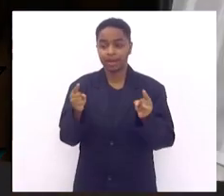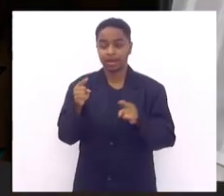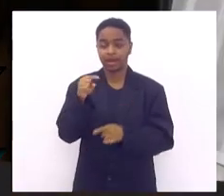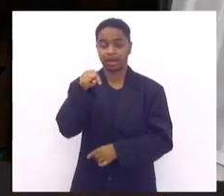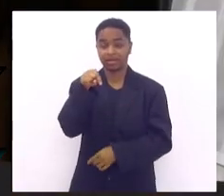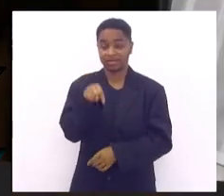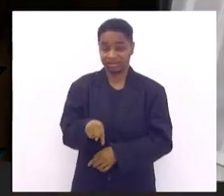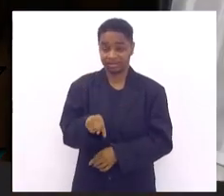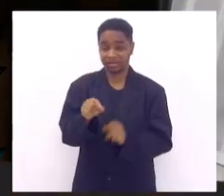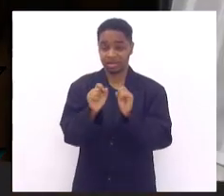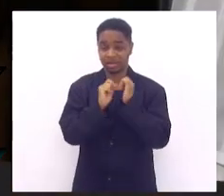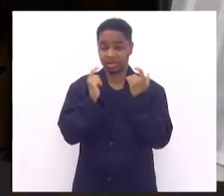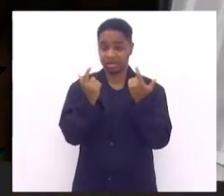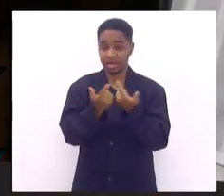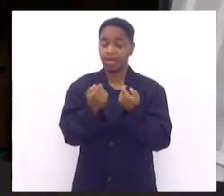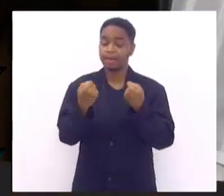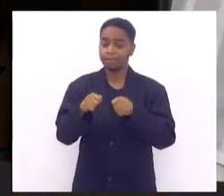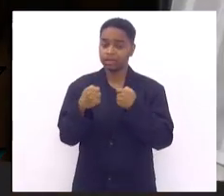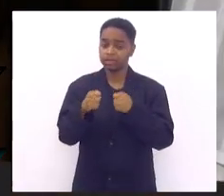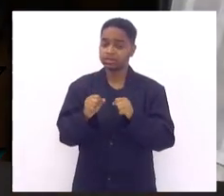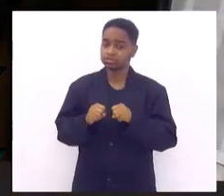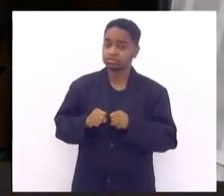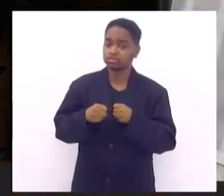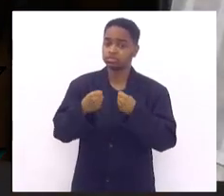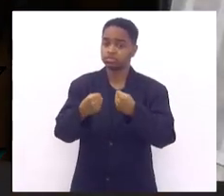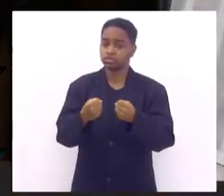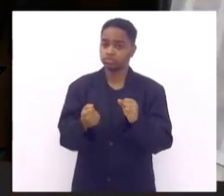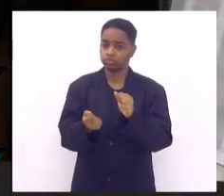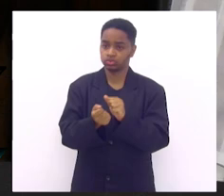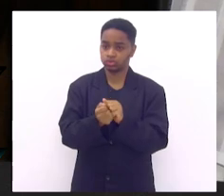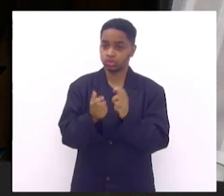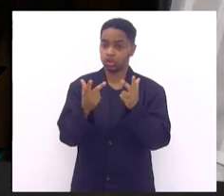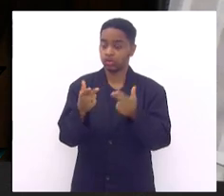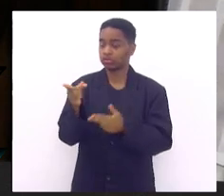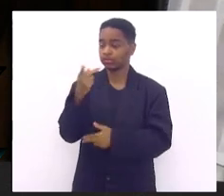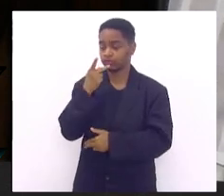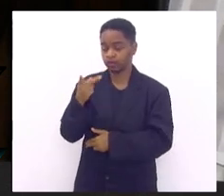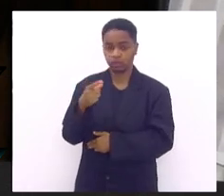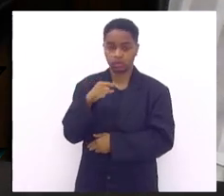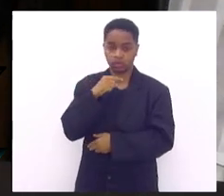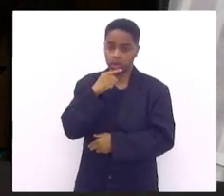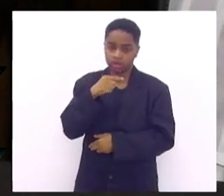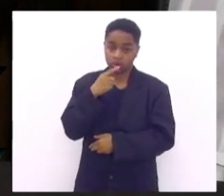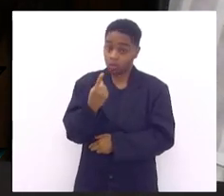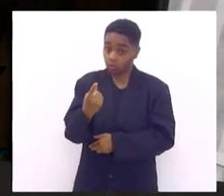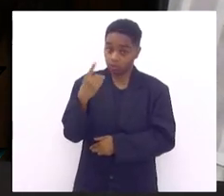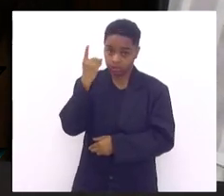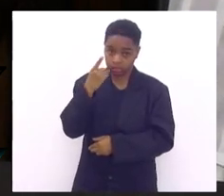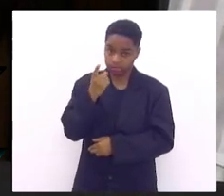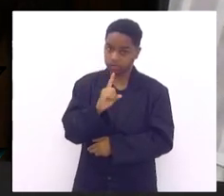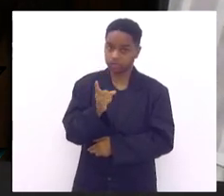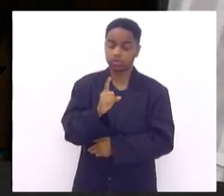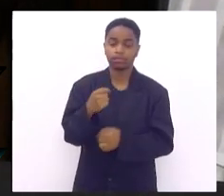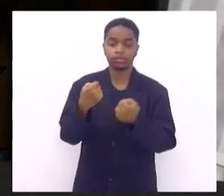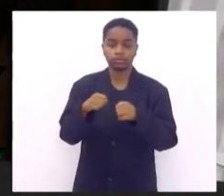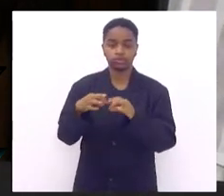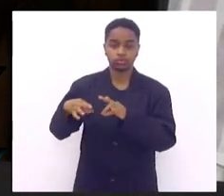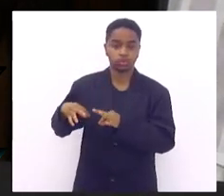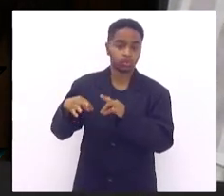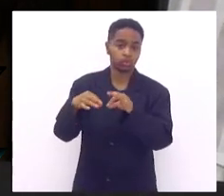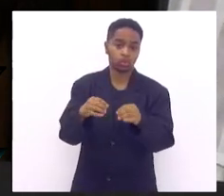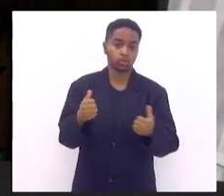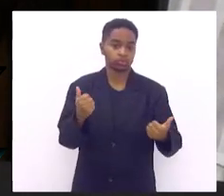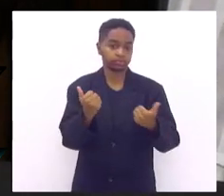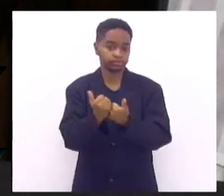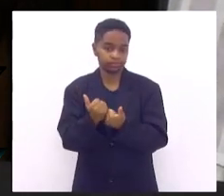casa inteira precisa estar envolvida nisso o senhor falou não basta um deputado é preciso que a casa inteira esteja